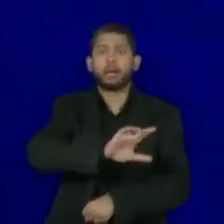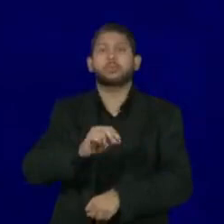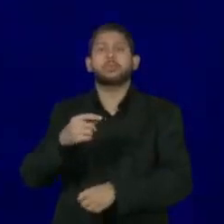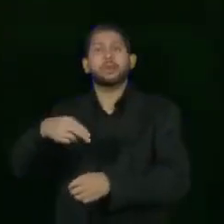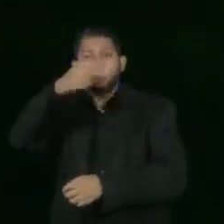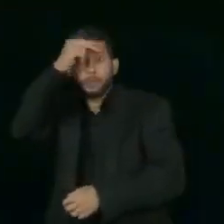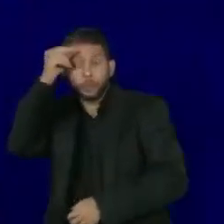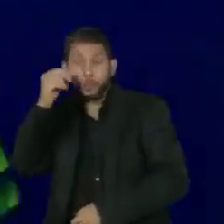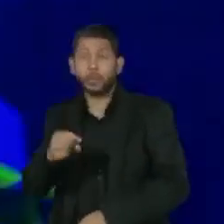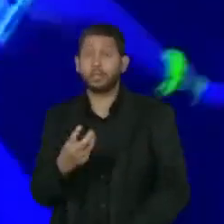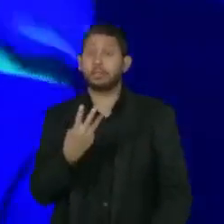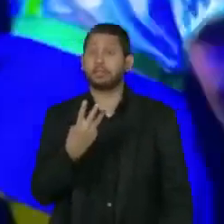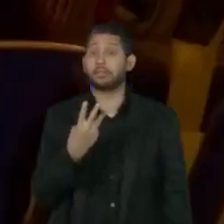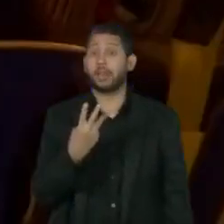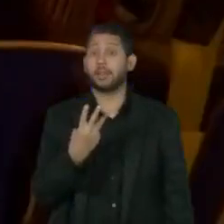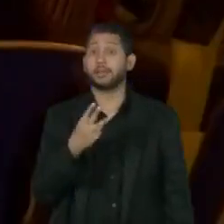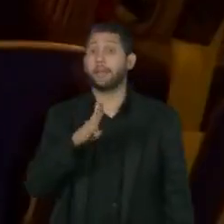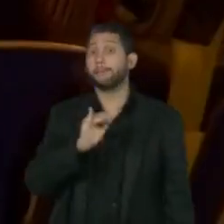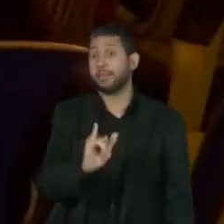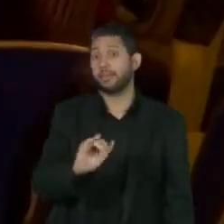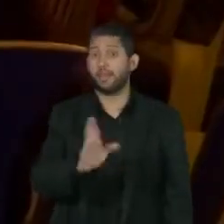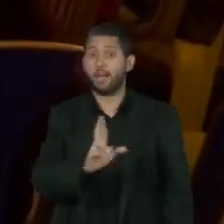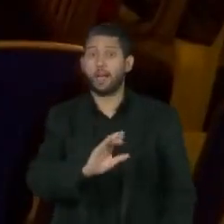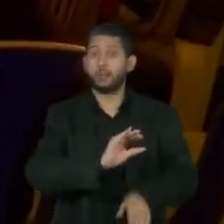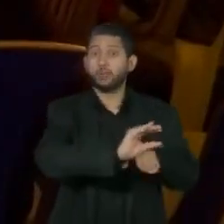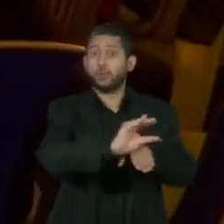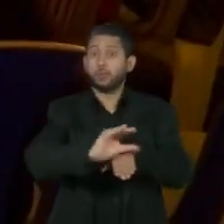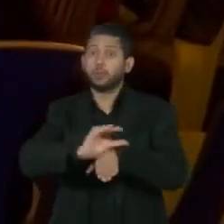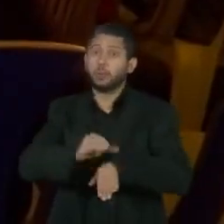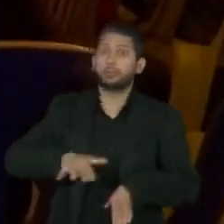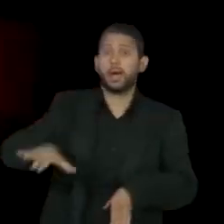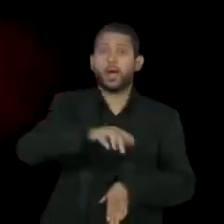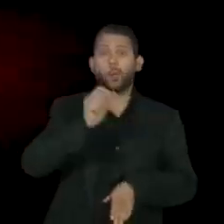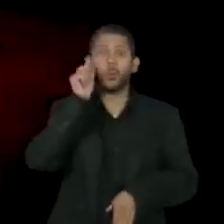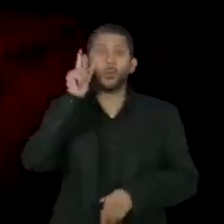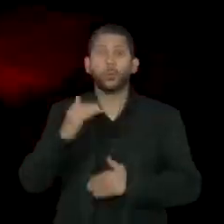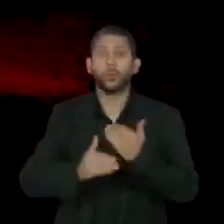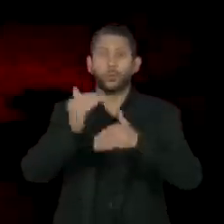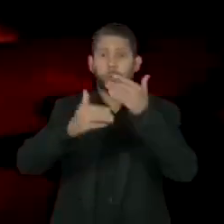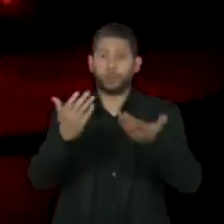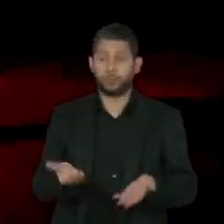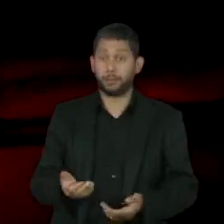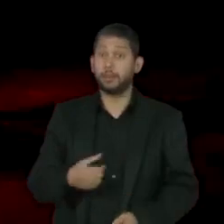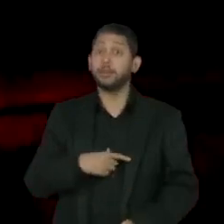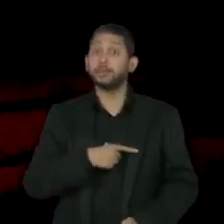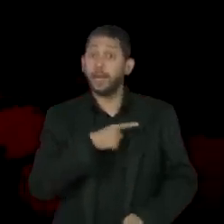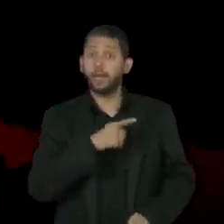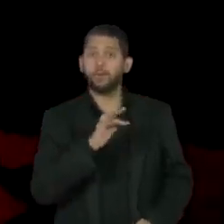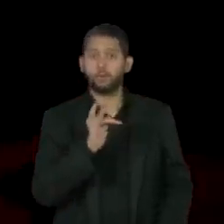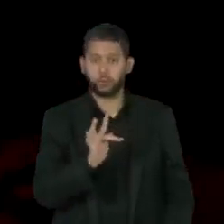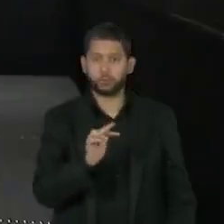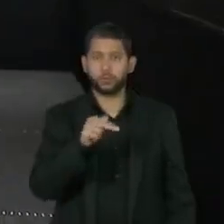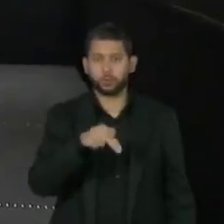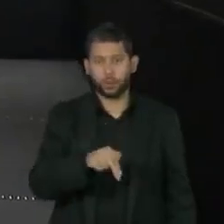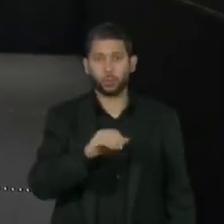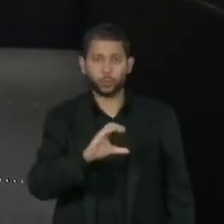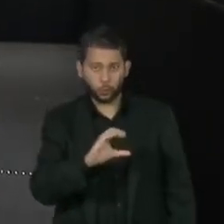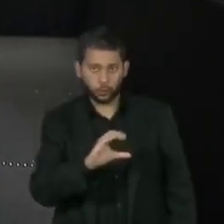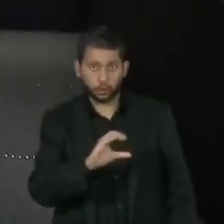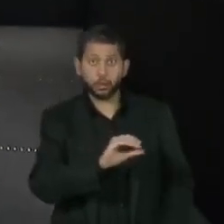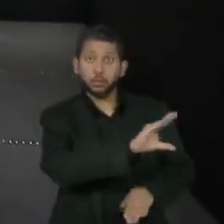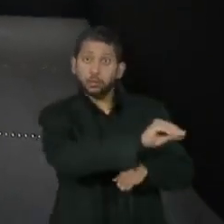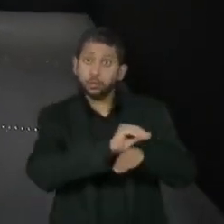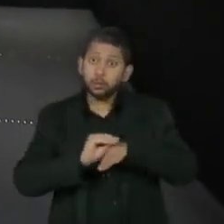3 bilhões de reais para a cultura. A previsão é de que 80% dos recursos retirados do Fundo Nacional de Cultura fossem